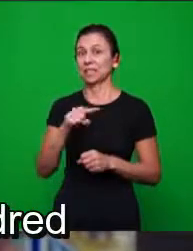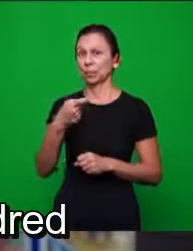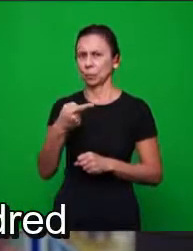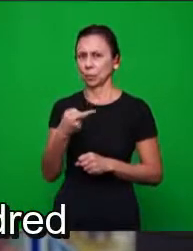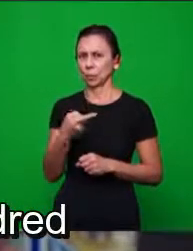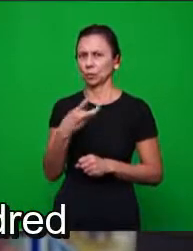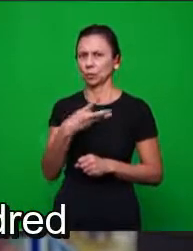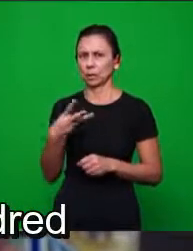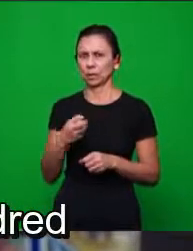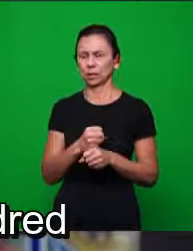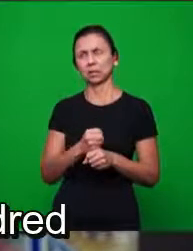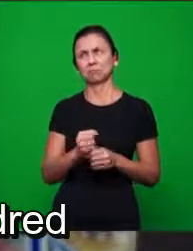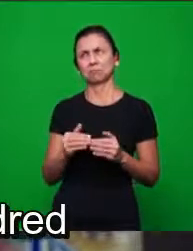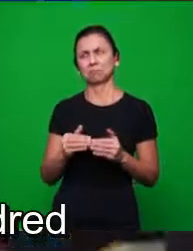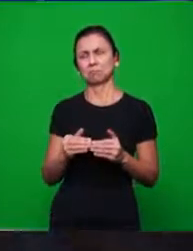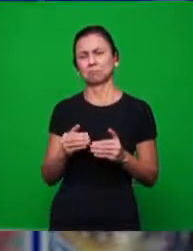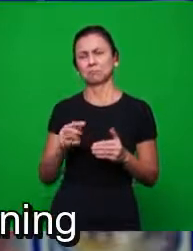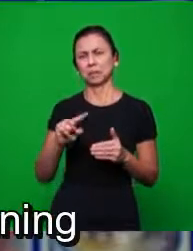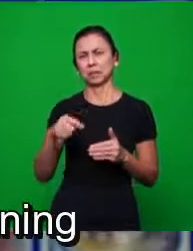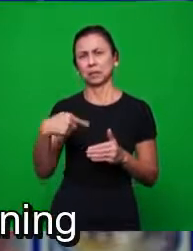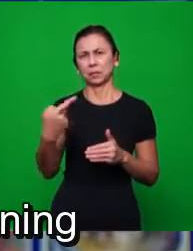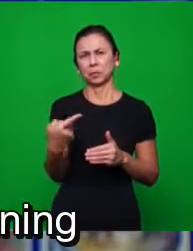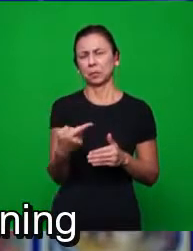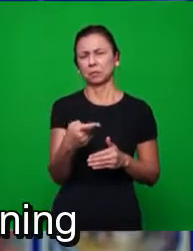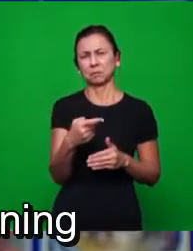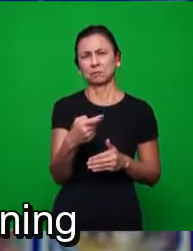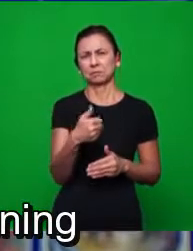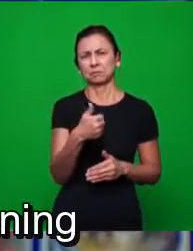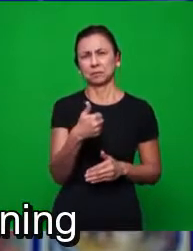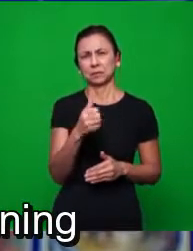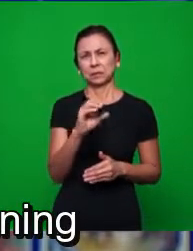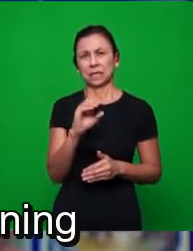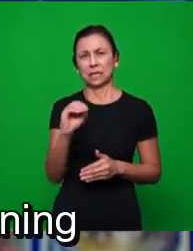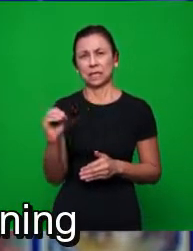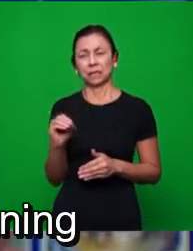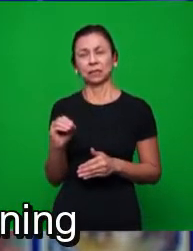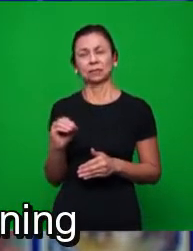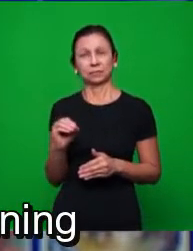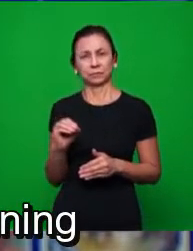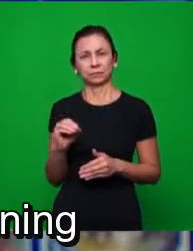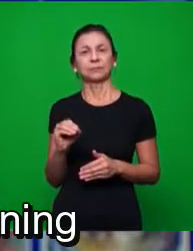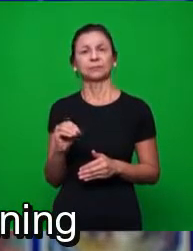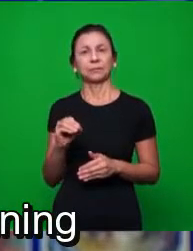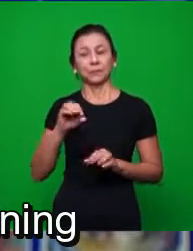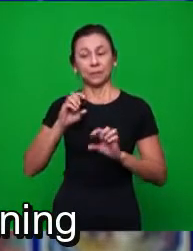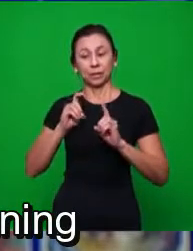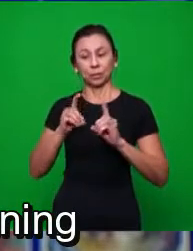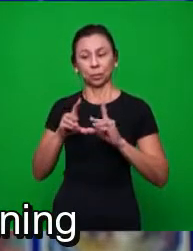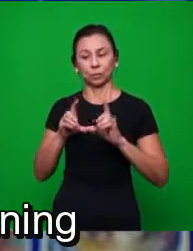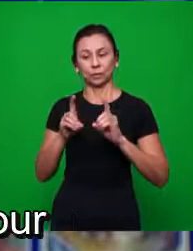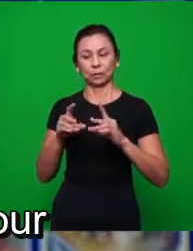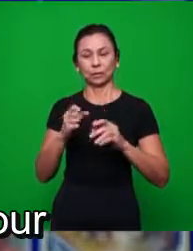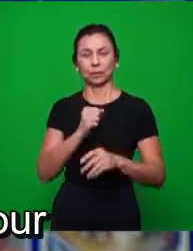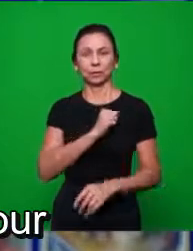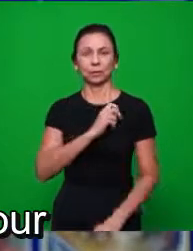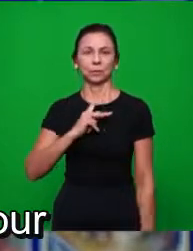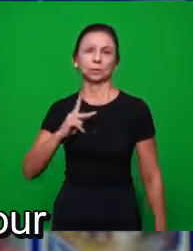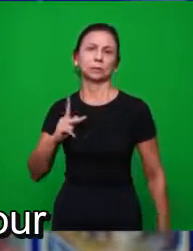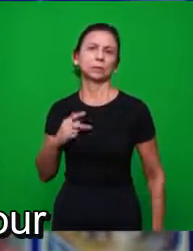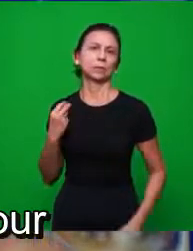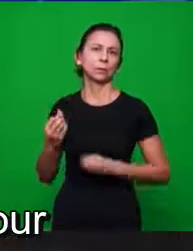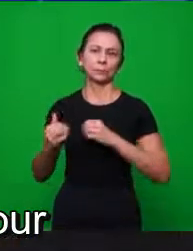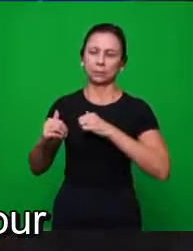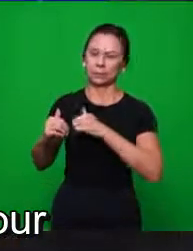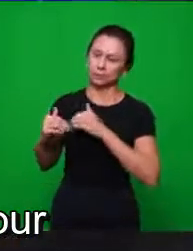até aproximadamente o ano 100, a doutrina apostólica pregada e o início dela. Como ela ia